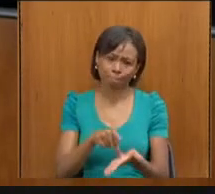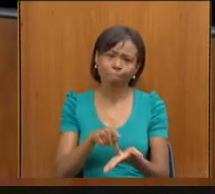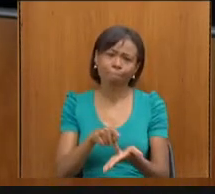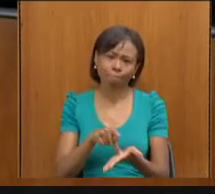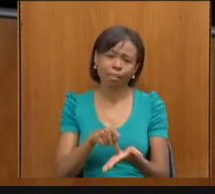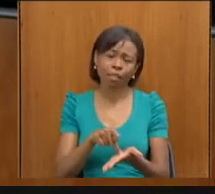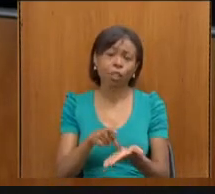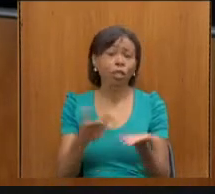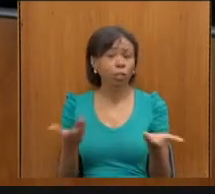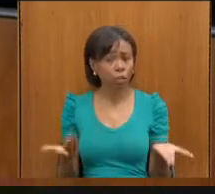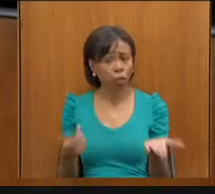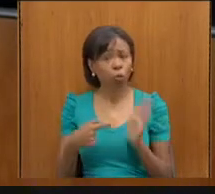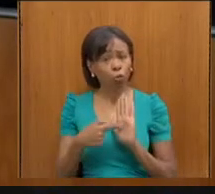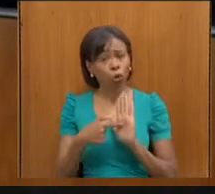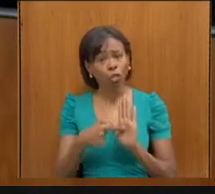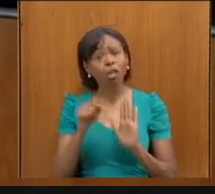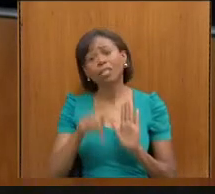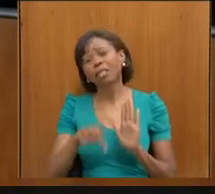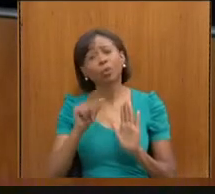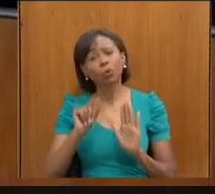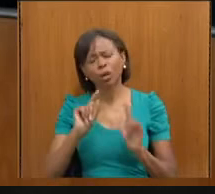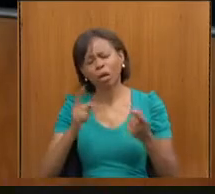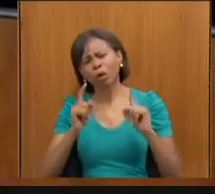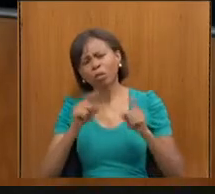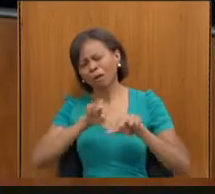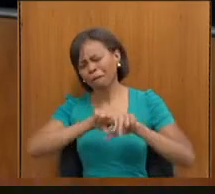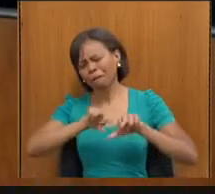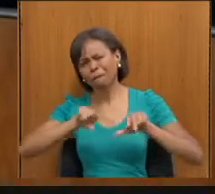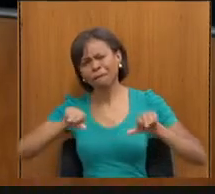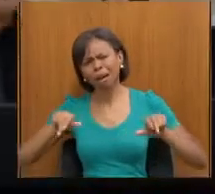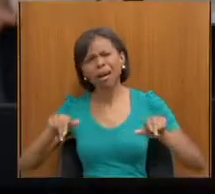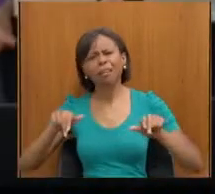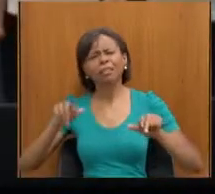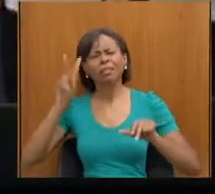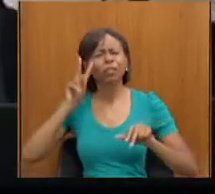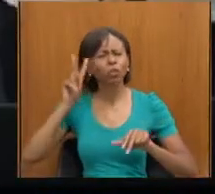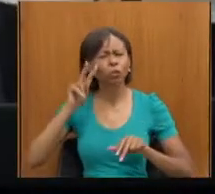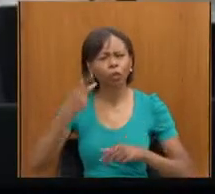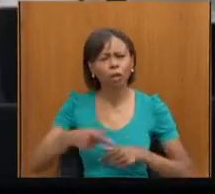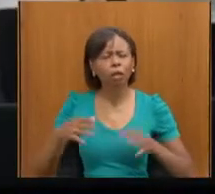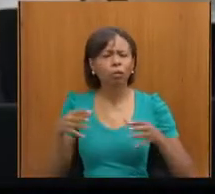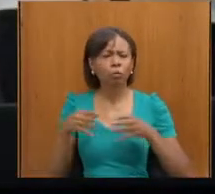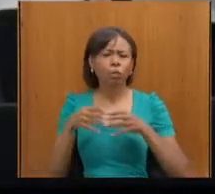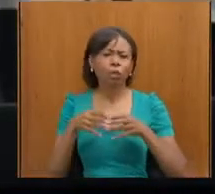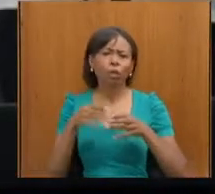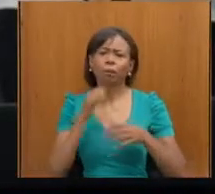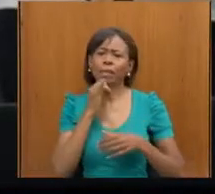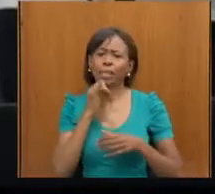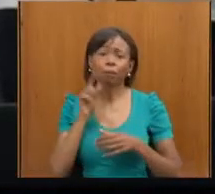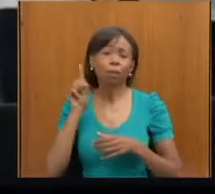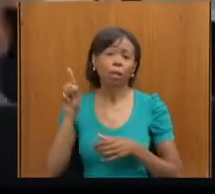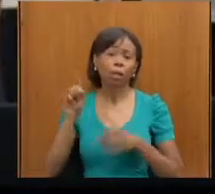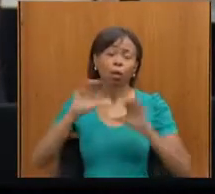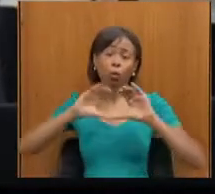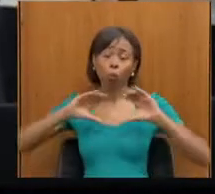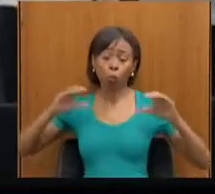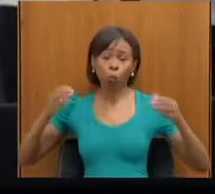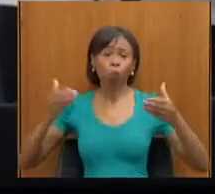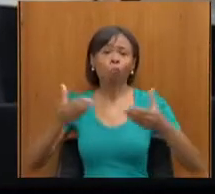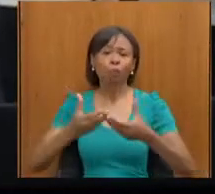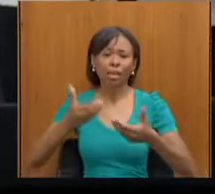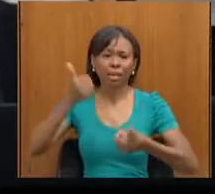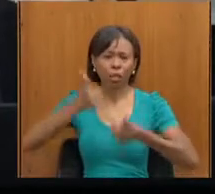aqui vários momentos marcantes na história dessa comissão, como a audiência que fizemos com o Mineirão, onde fomos depois